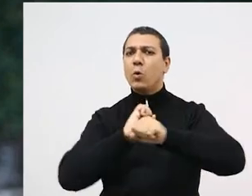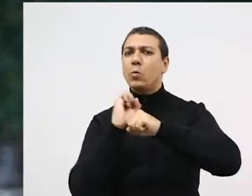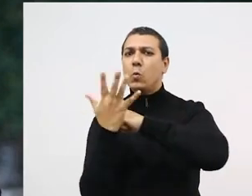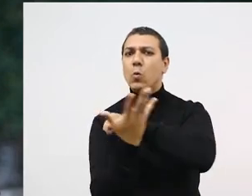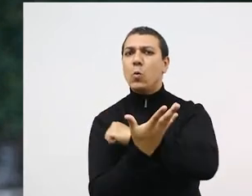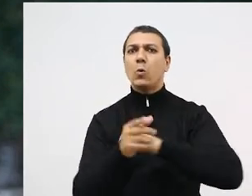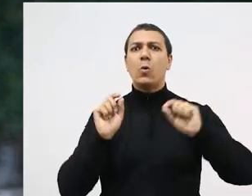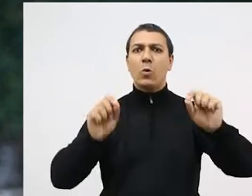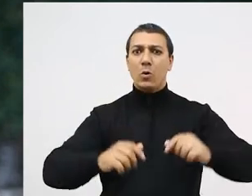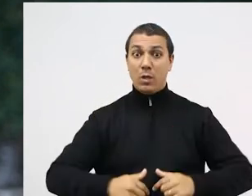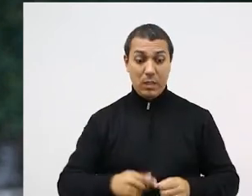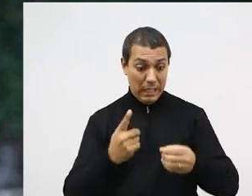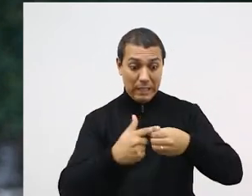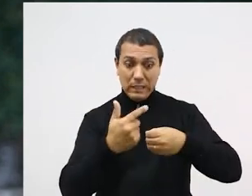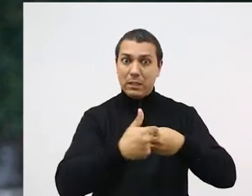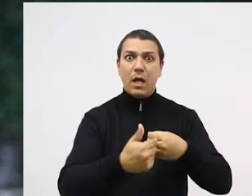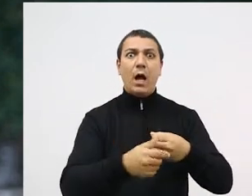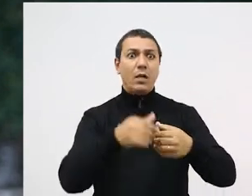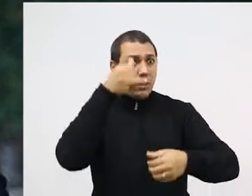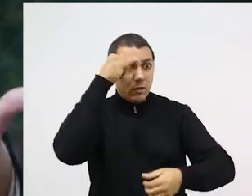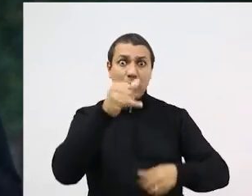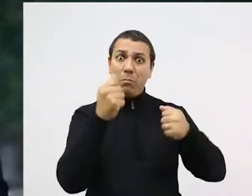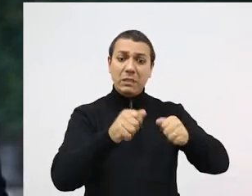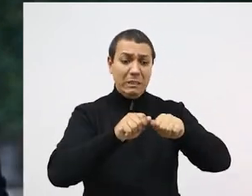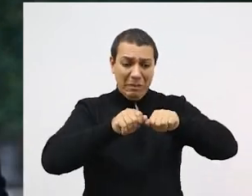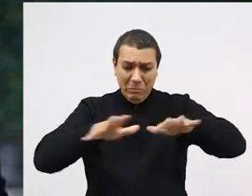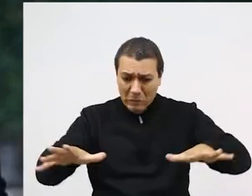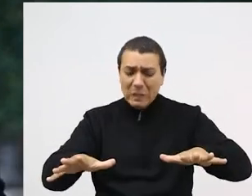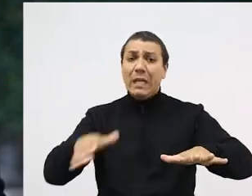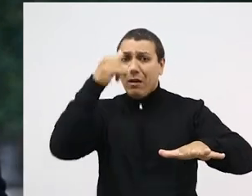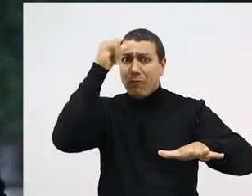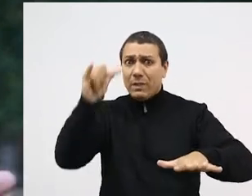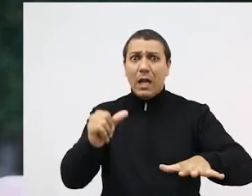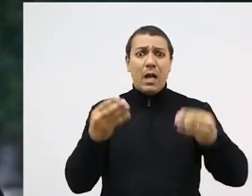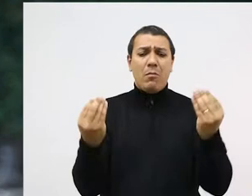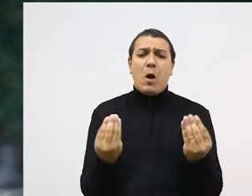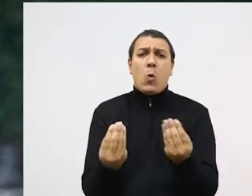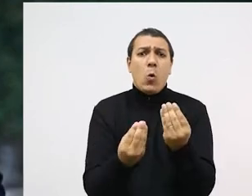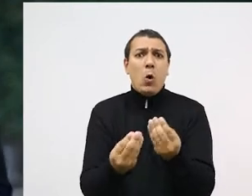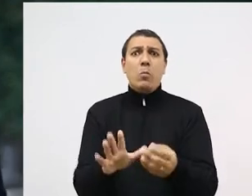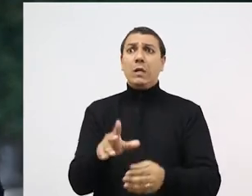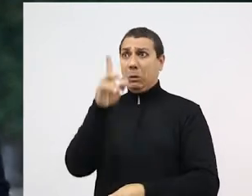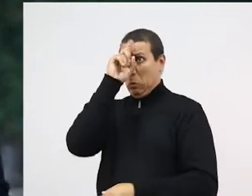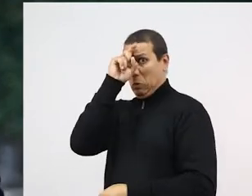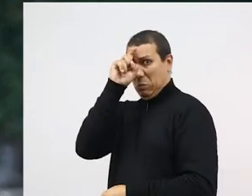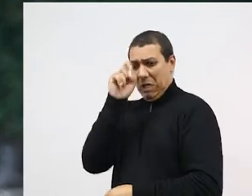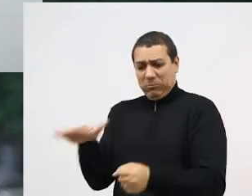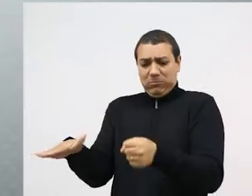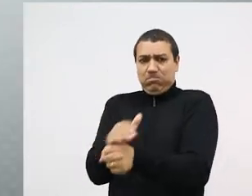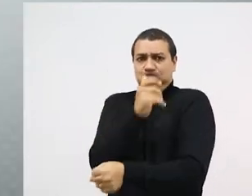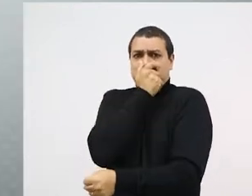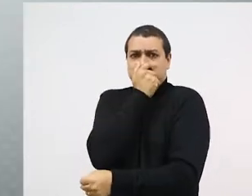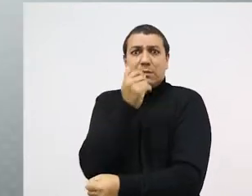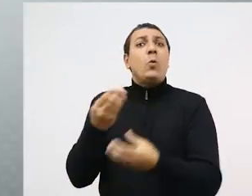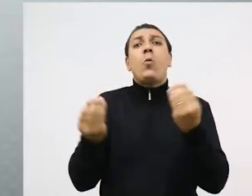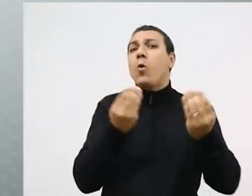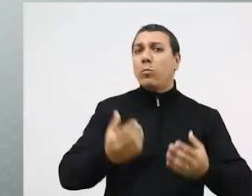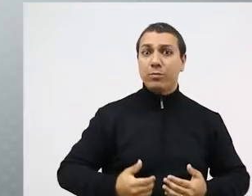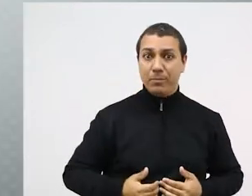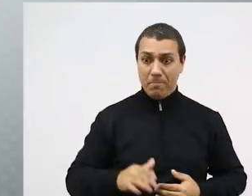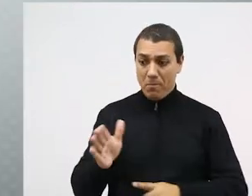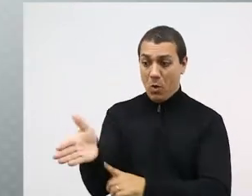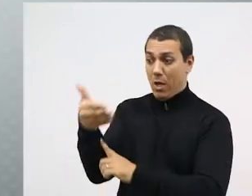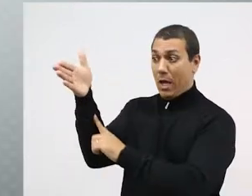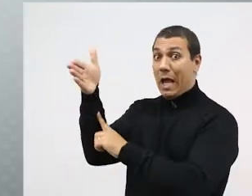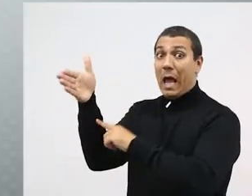nível de restrições que as cidades precisam manter para conter a disseminação do vírus e para não sobrecarregar o sistema de saúde. A